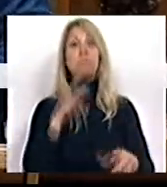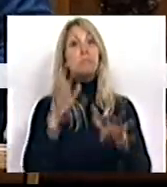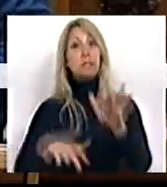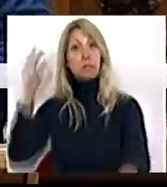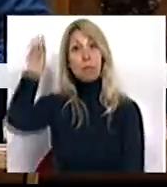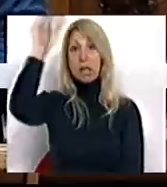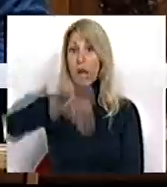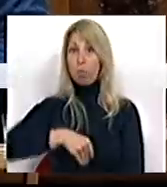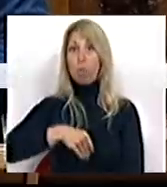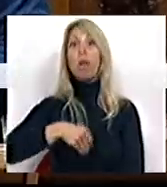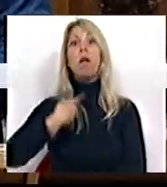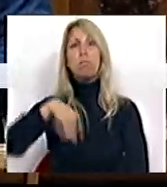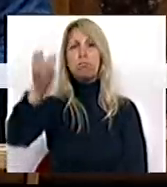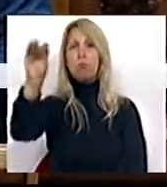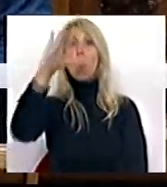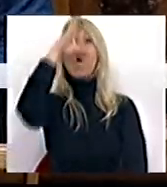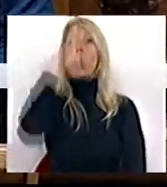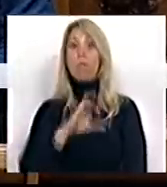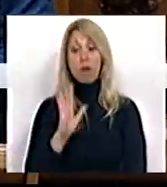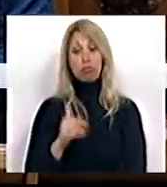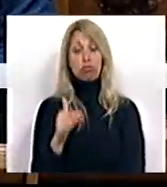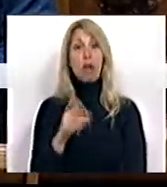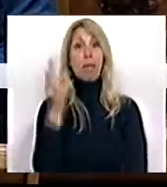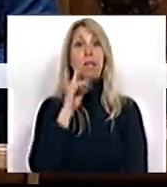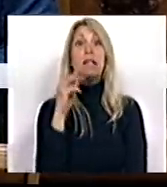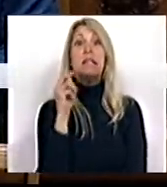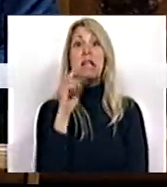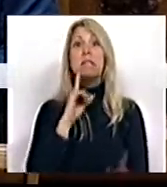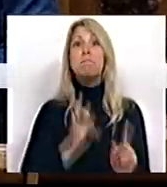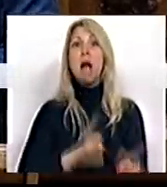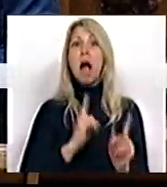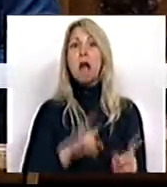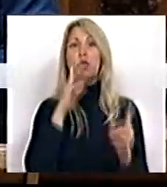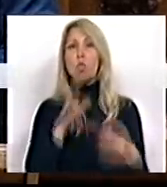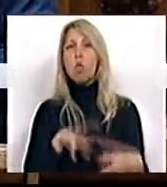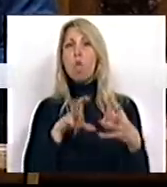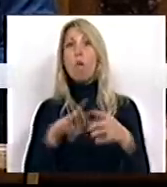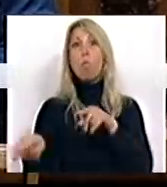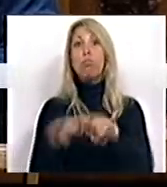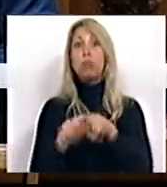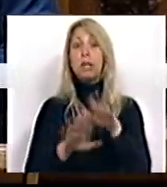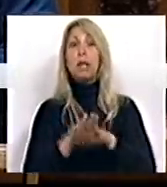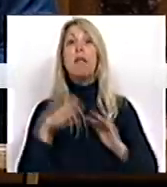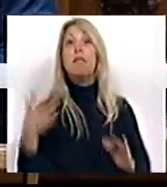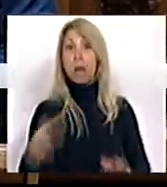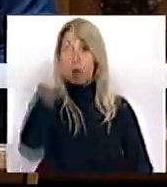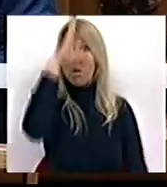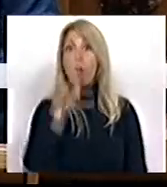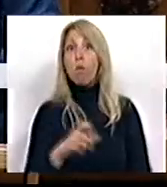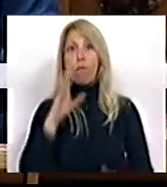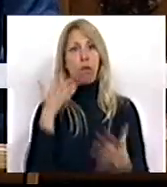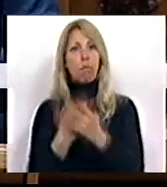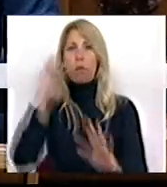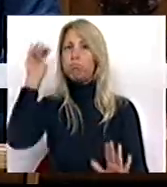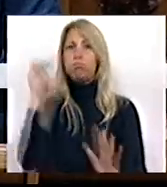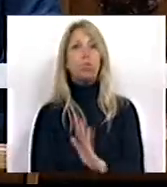da República, numa interpelação ao Governo, já no dia 13 de março, esse confronto entre a política de direita com que o Governo afunda